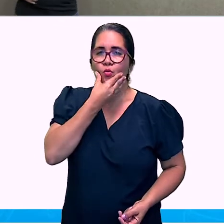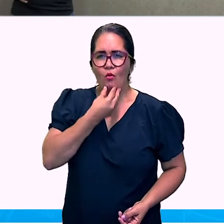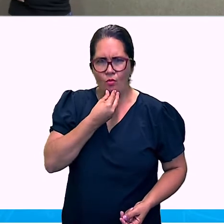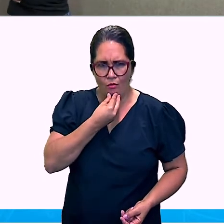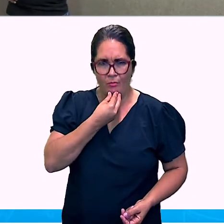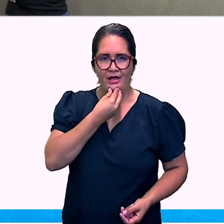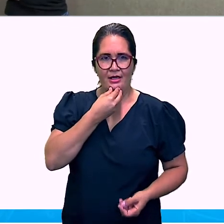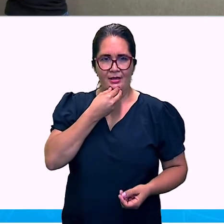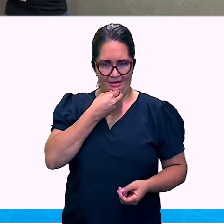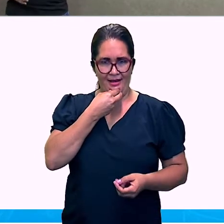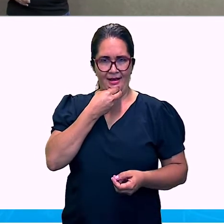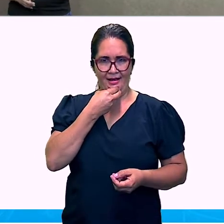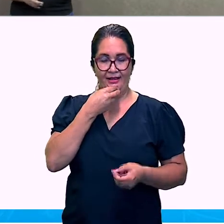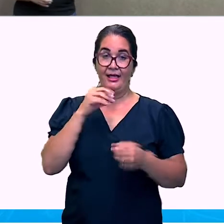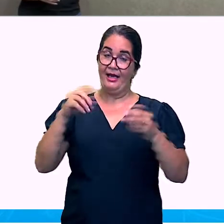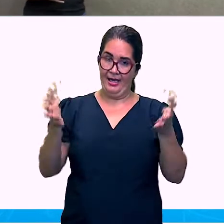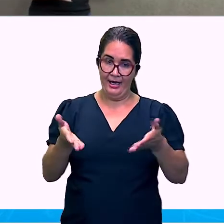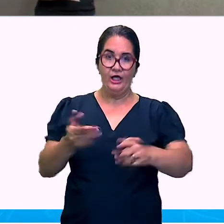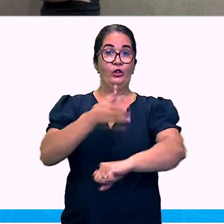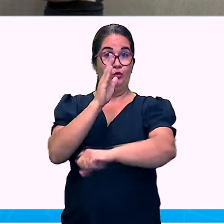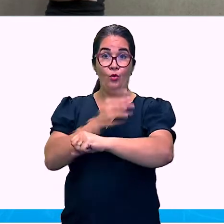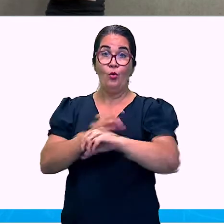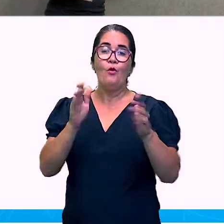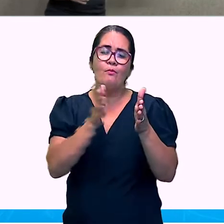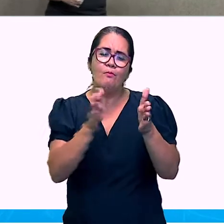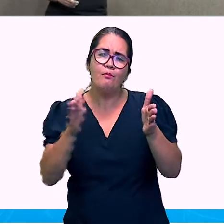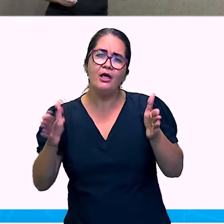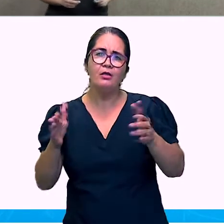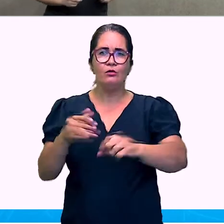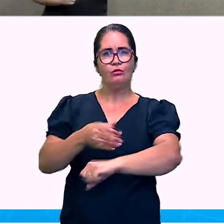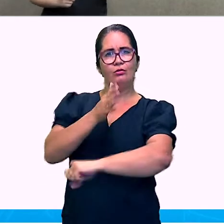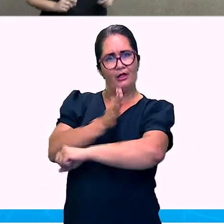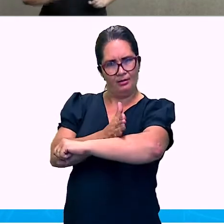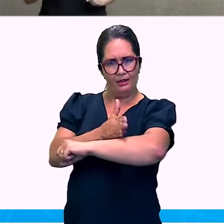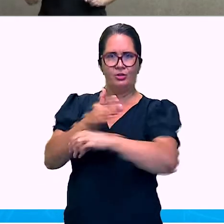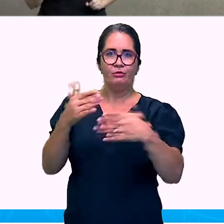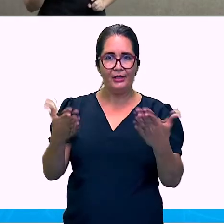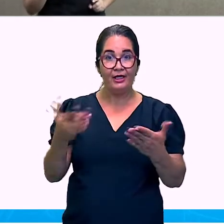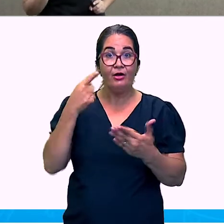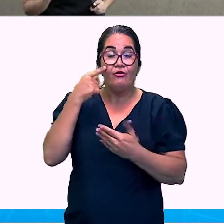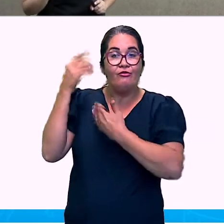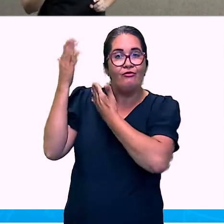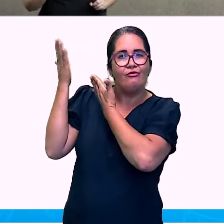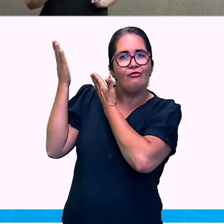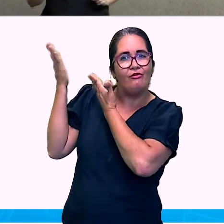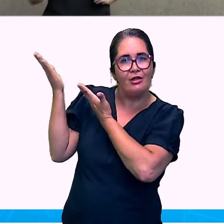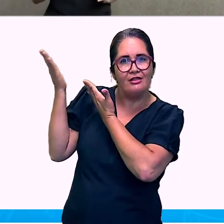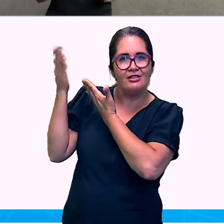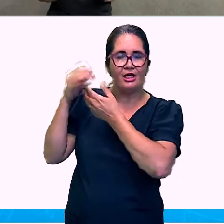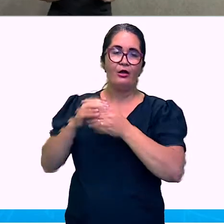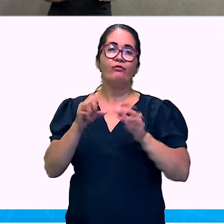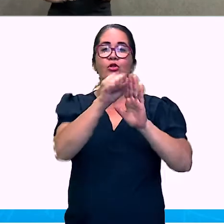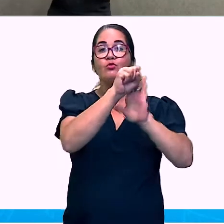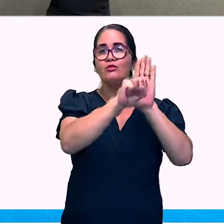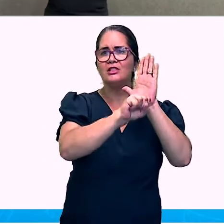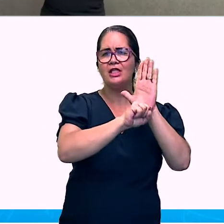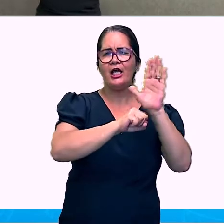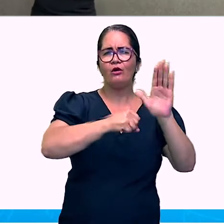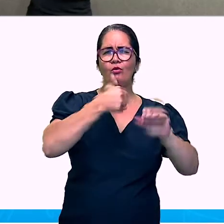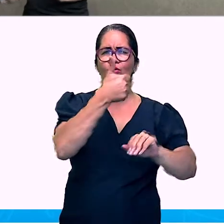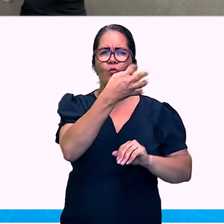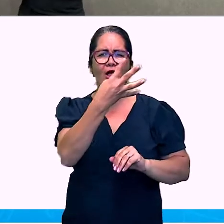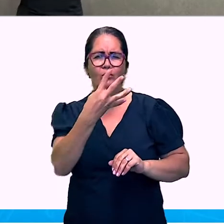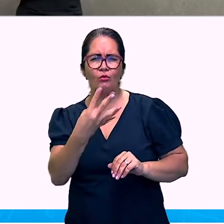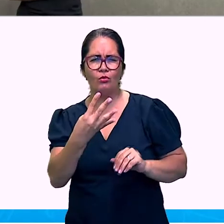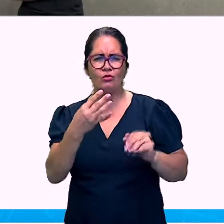que nós vamos ver a seguir, do século XV, mas foi no finalzinho do século XIV para o